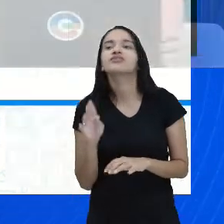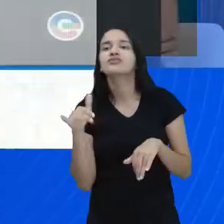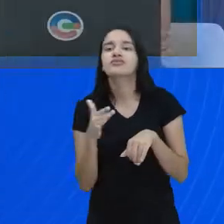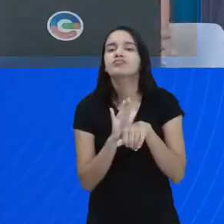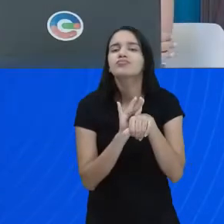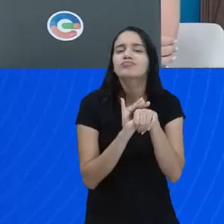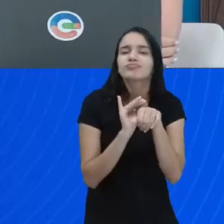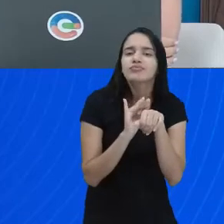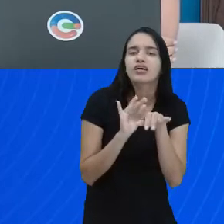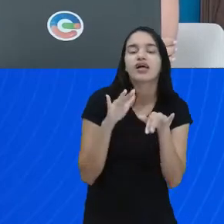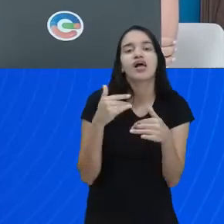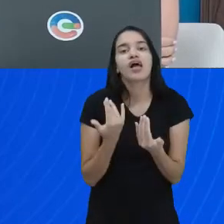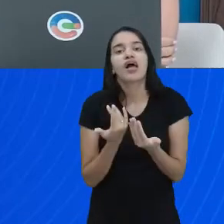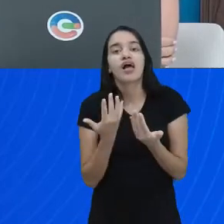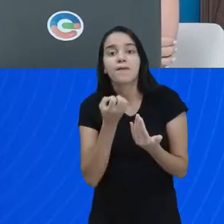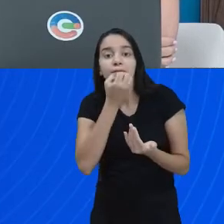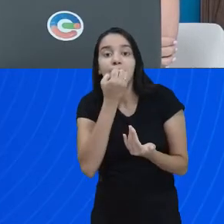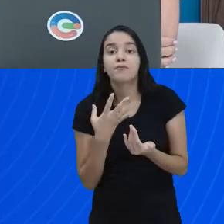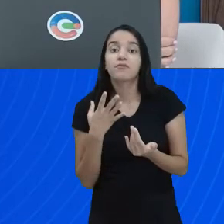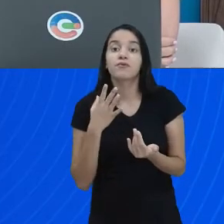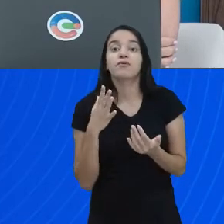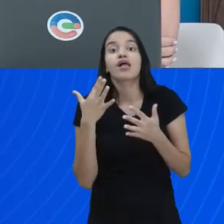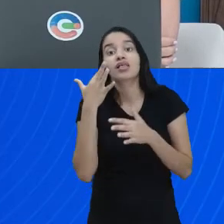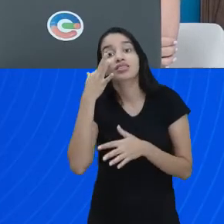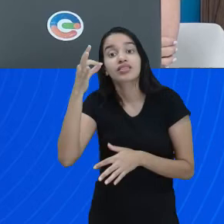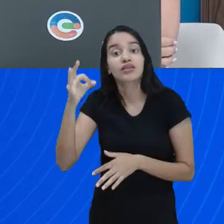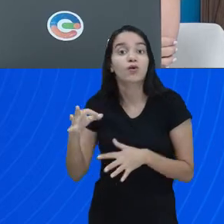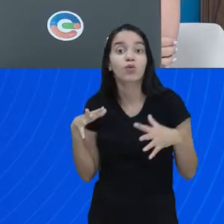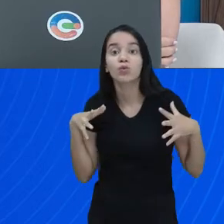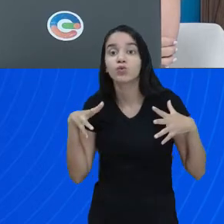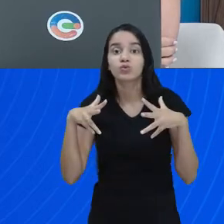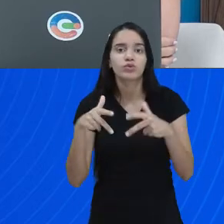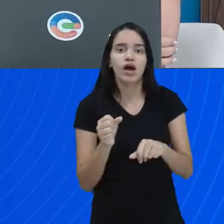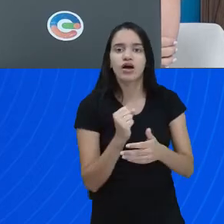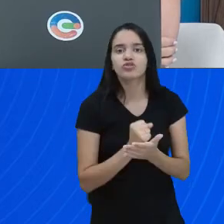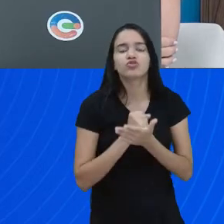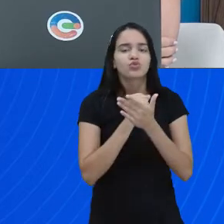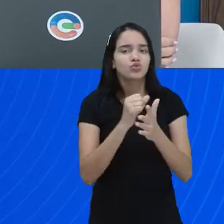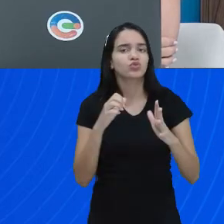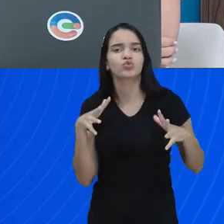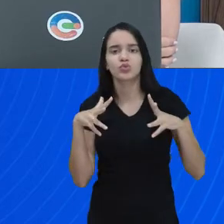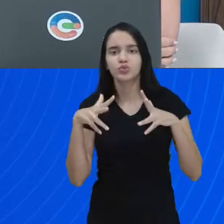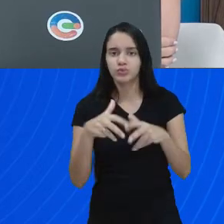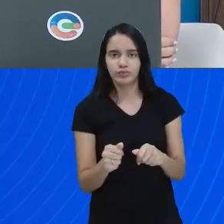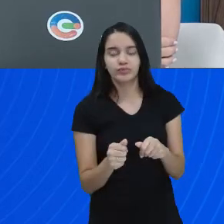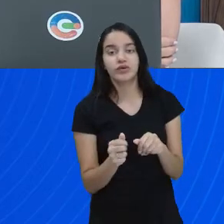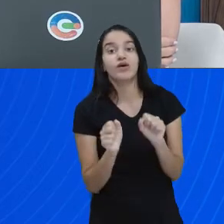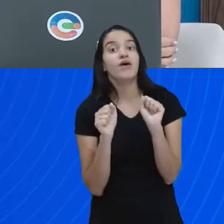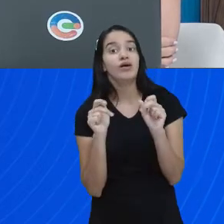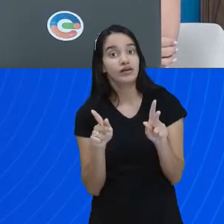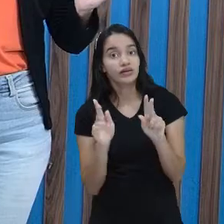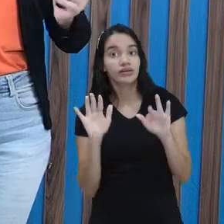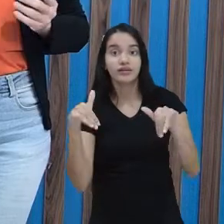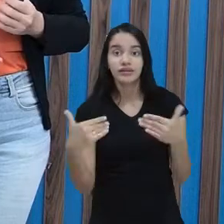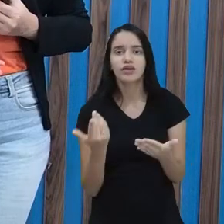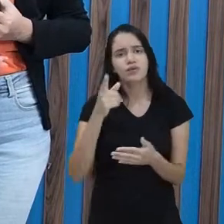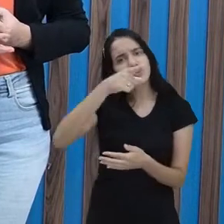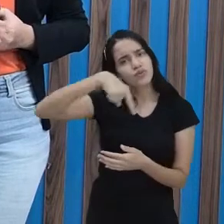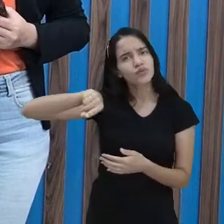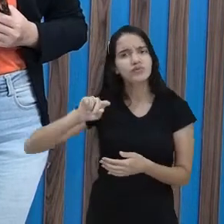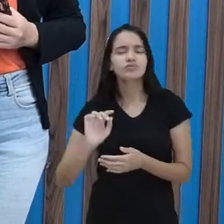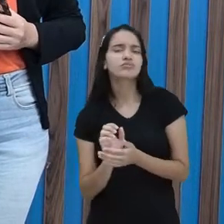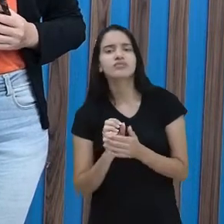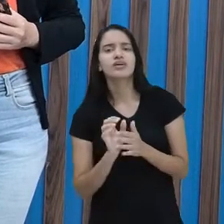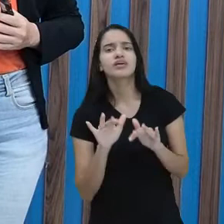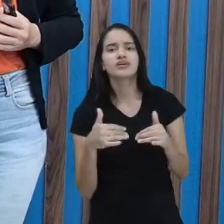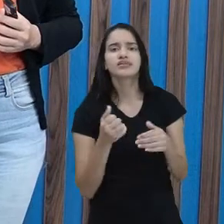gente. Ela é muito atenciosa com todos, tá certo? Ajuda todo mundo por aqui, tá? Então, e você aí?